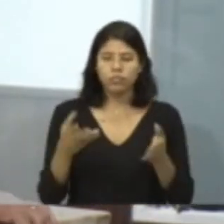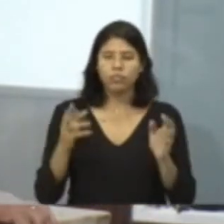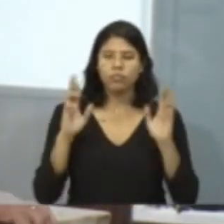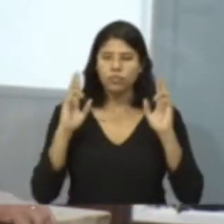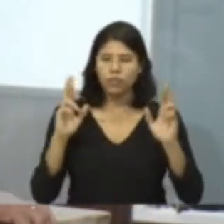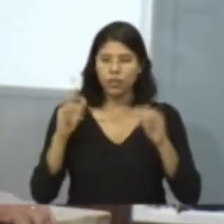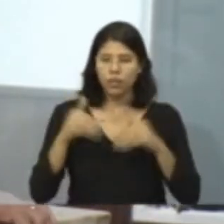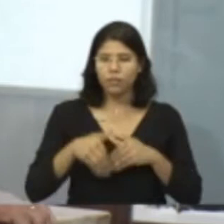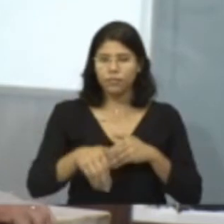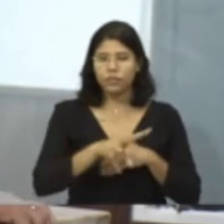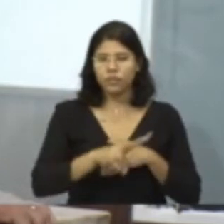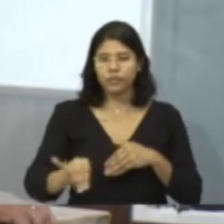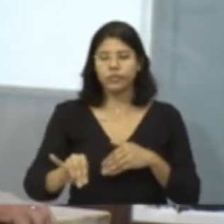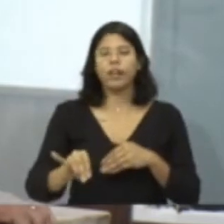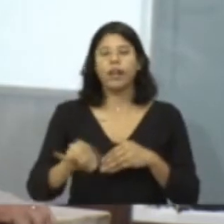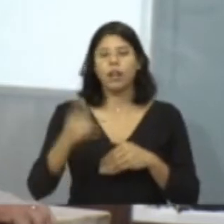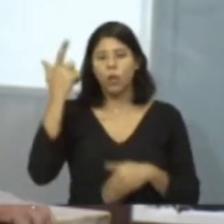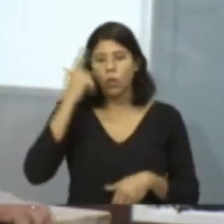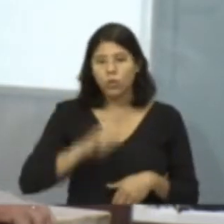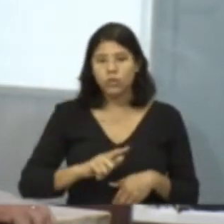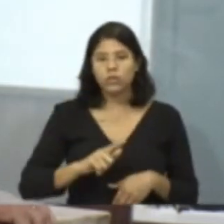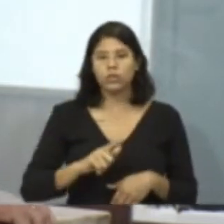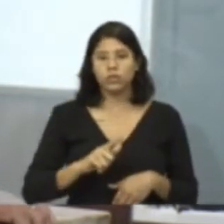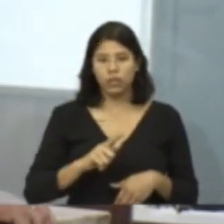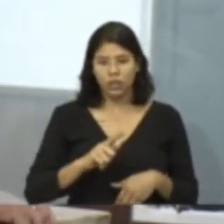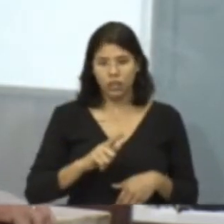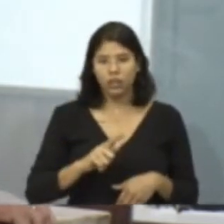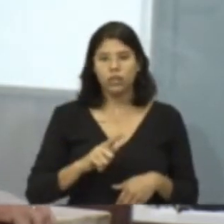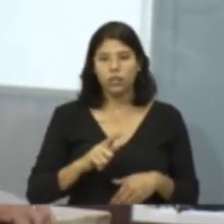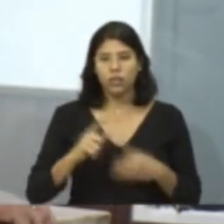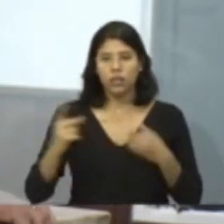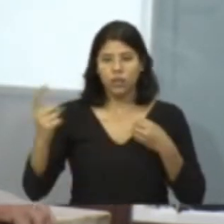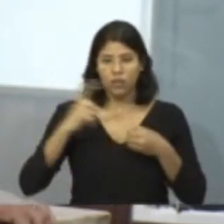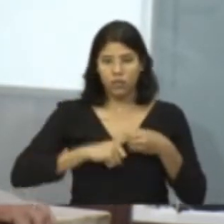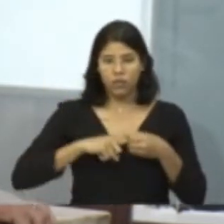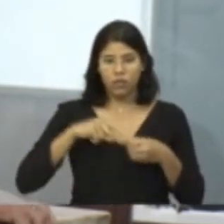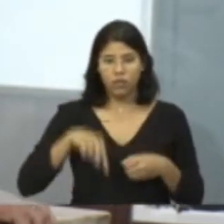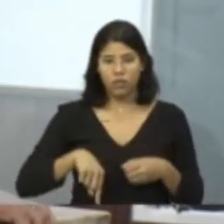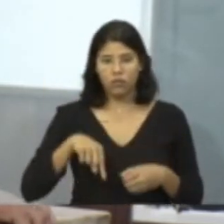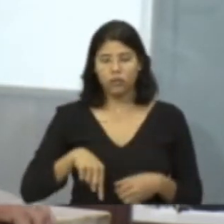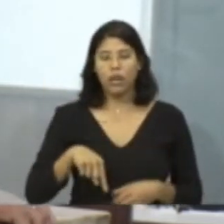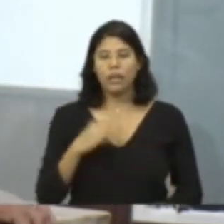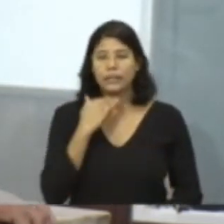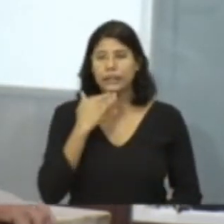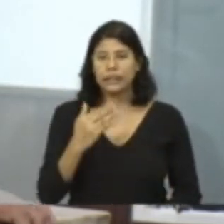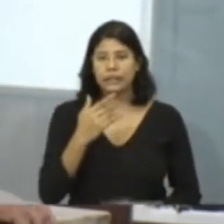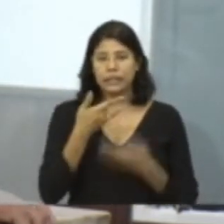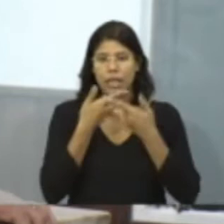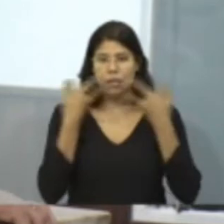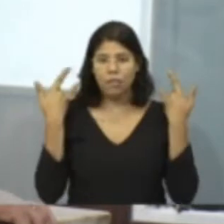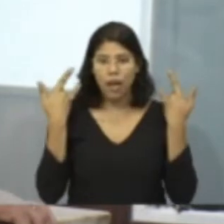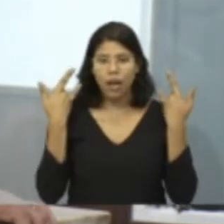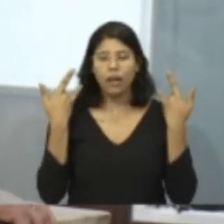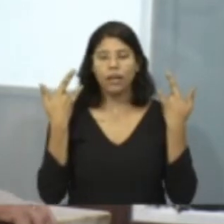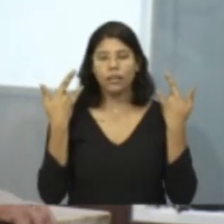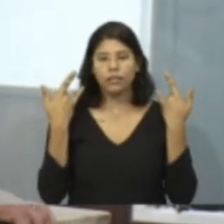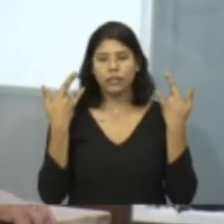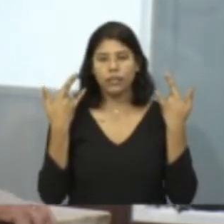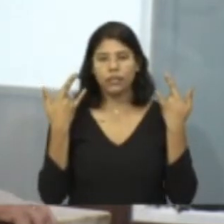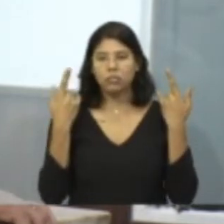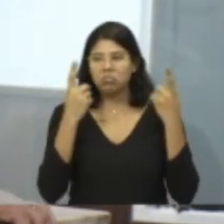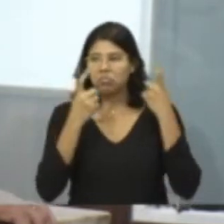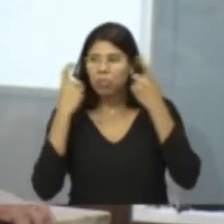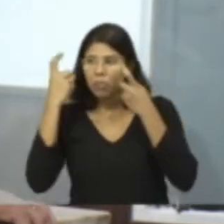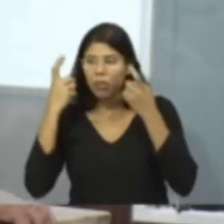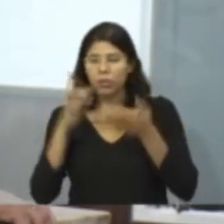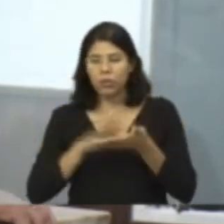superar e dentro de alguns dias nós iremos estar aqui sem máscara, sem mais essa preocupação